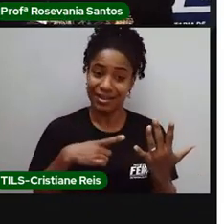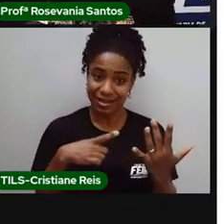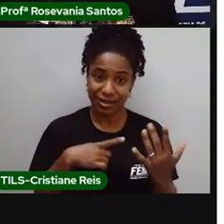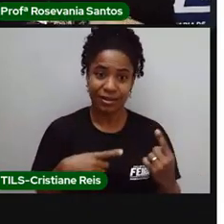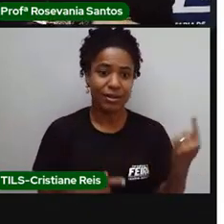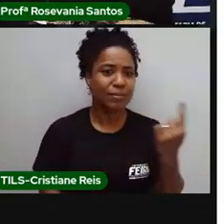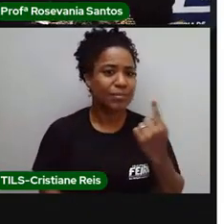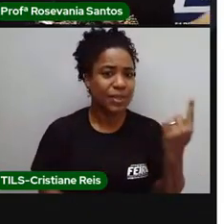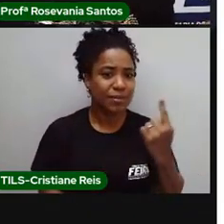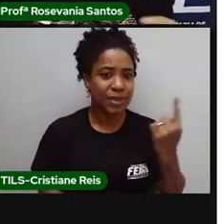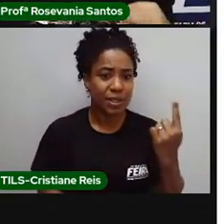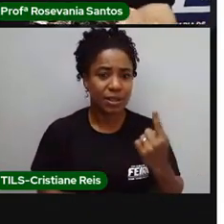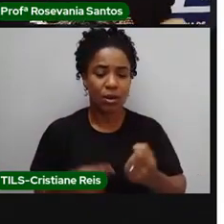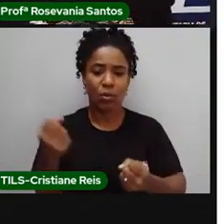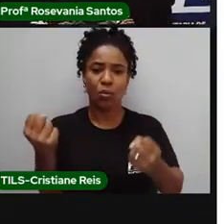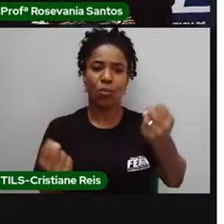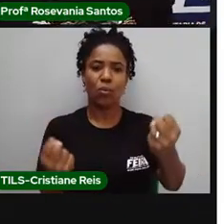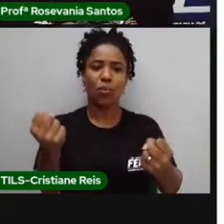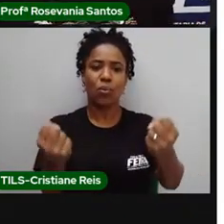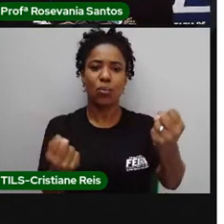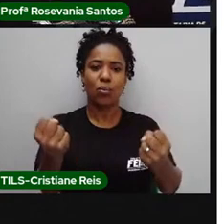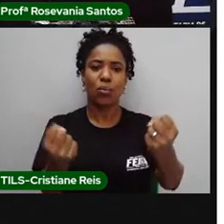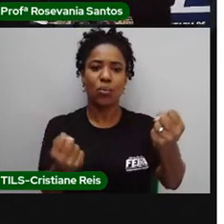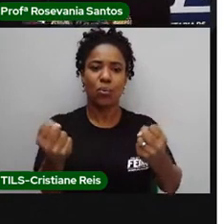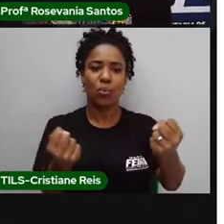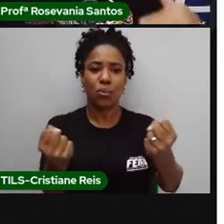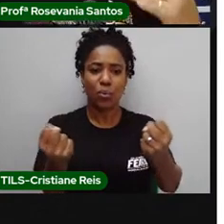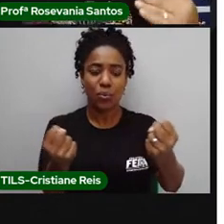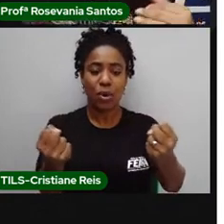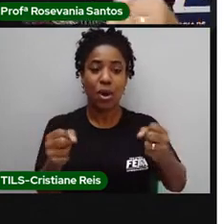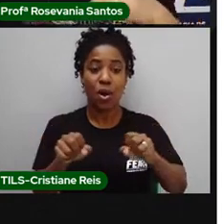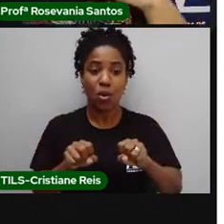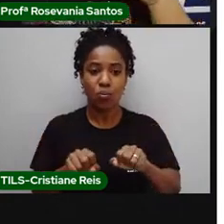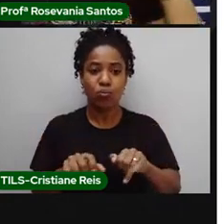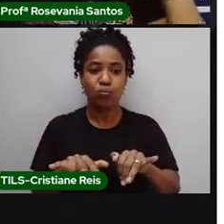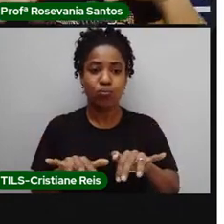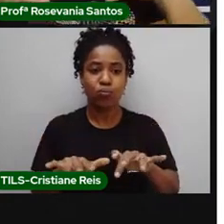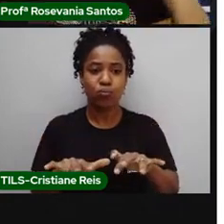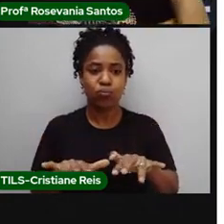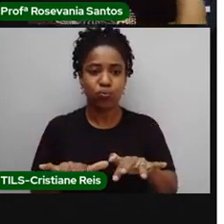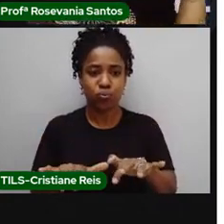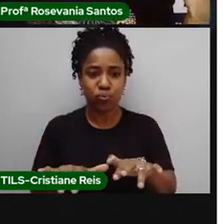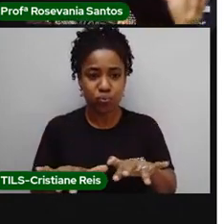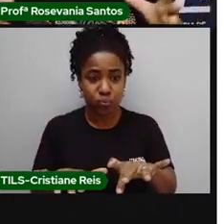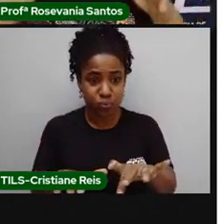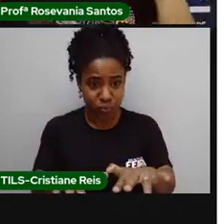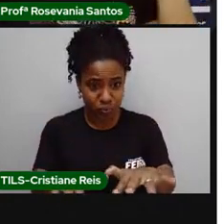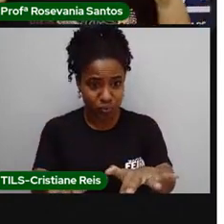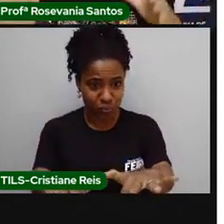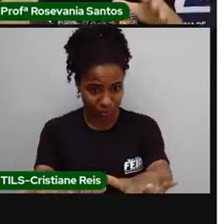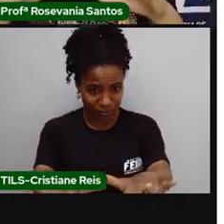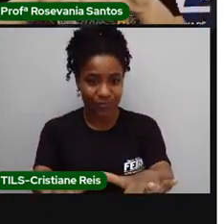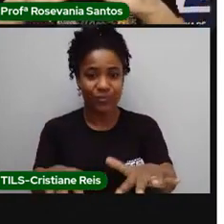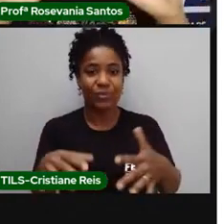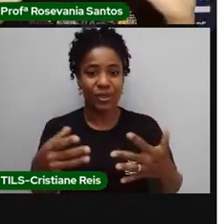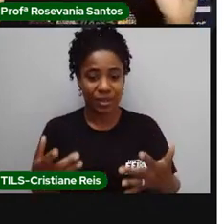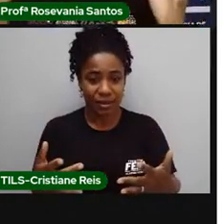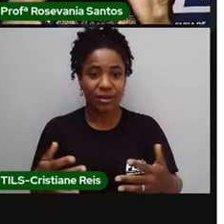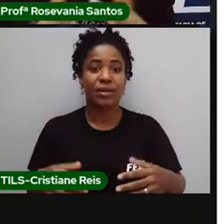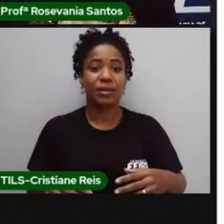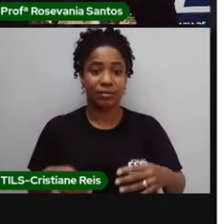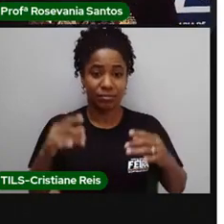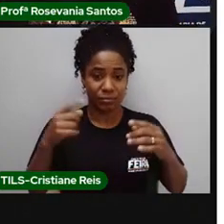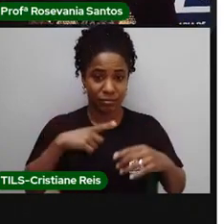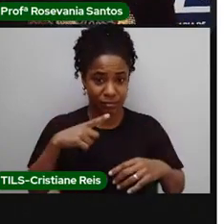eu tenho um trator, uma máquina fazendo isso. E o trabalhador está totalmente